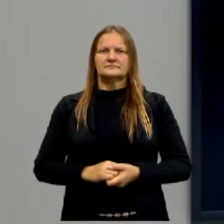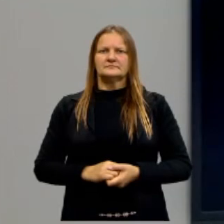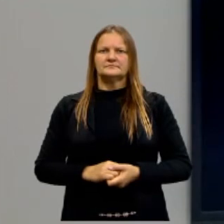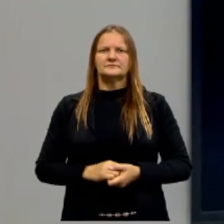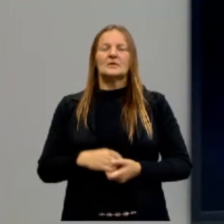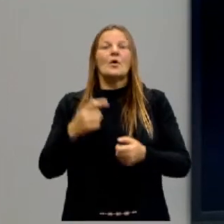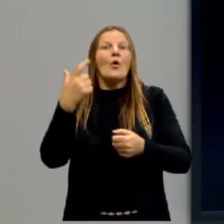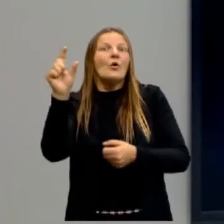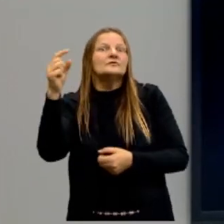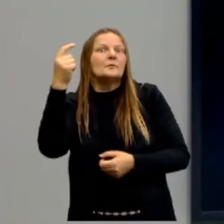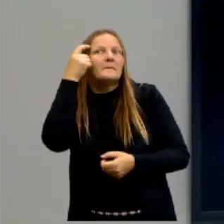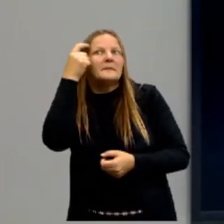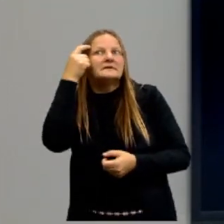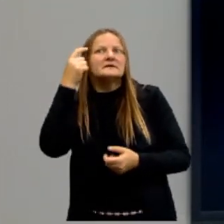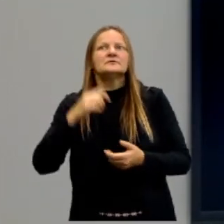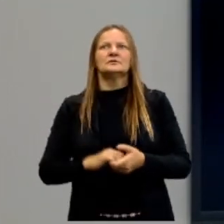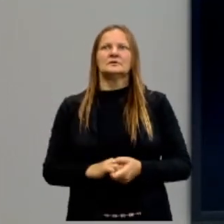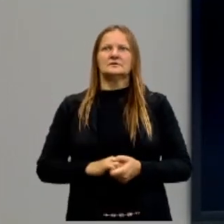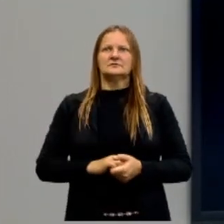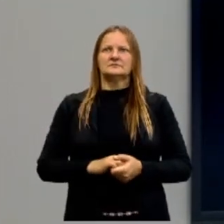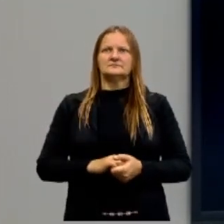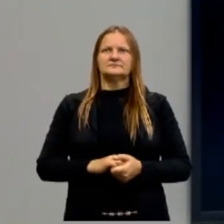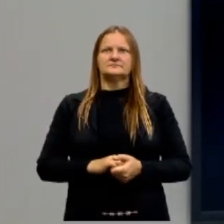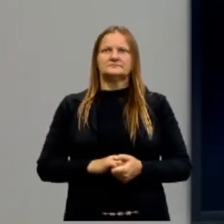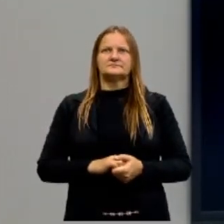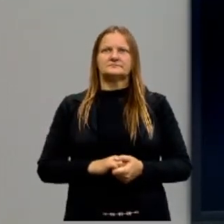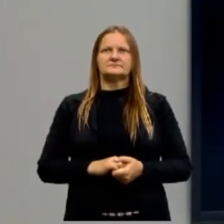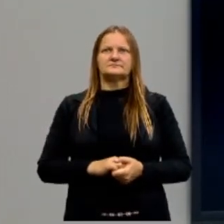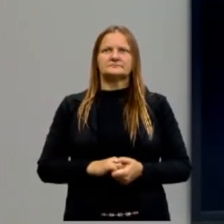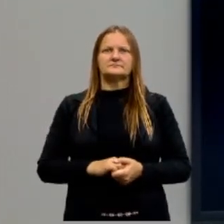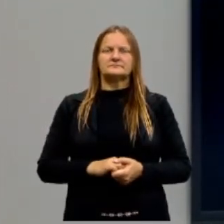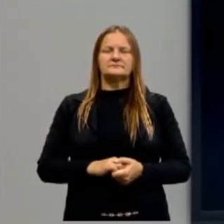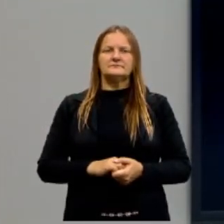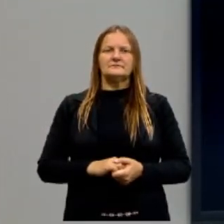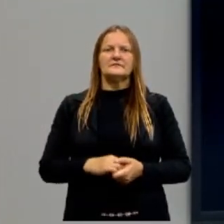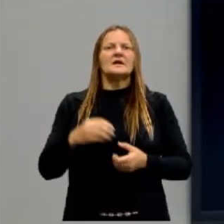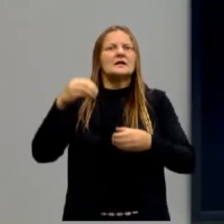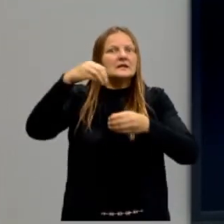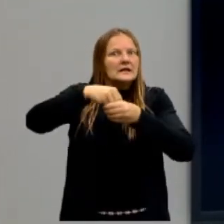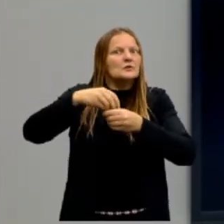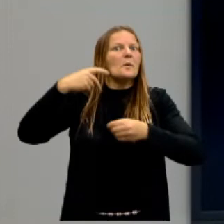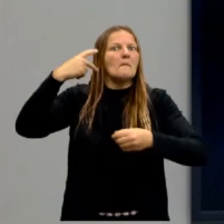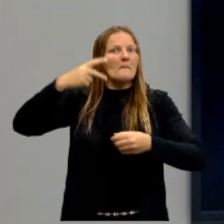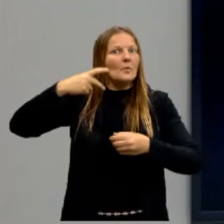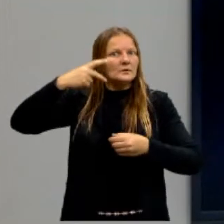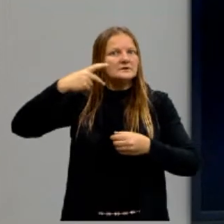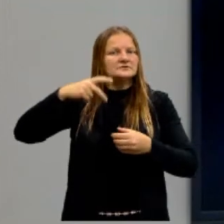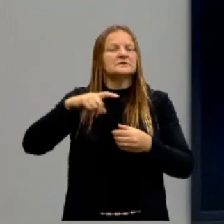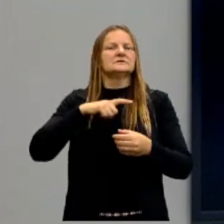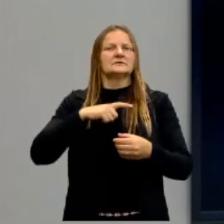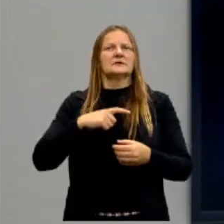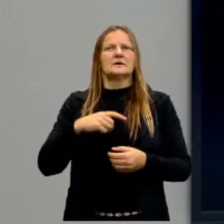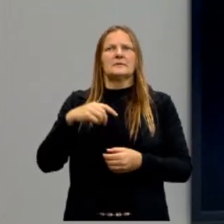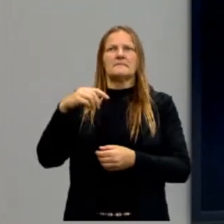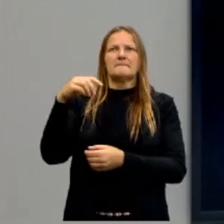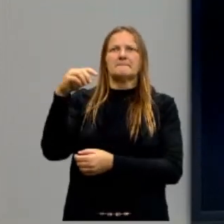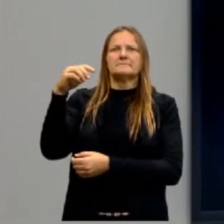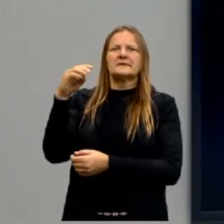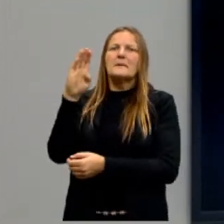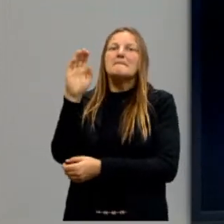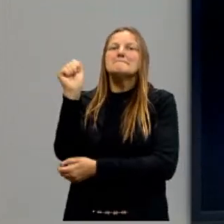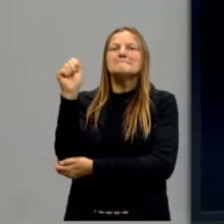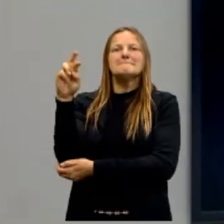Outro pensador que é rico, dentro do campo da política, Barão de Montesquieu, morreu em